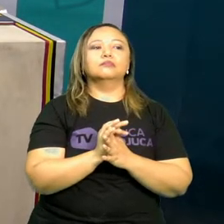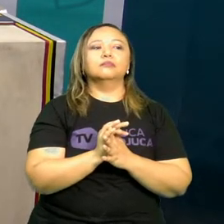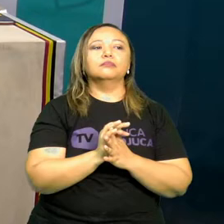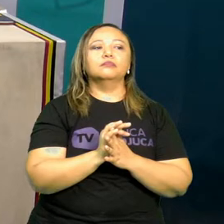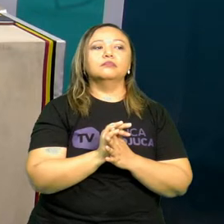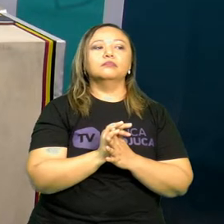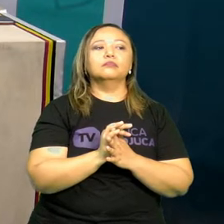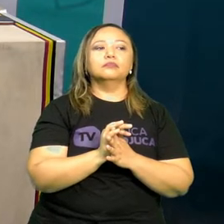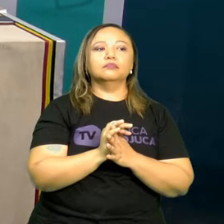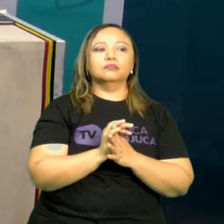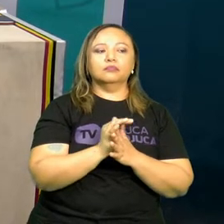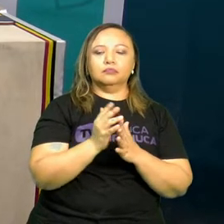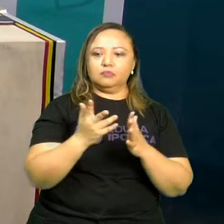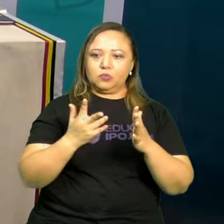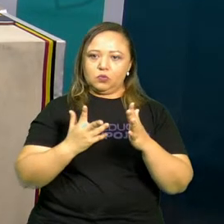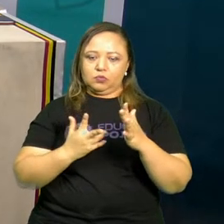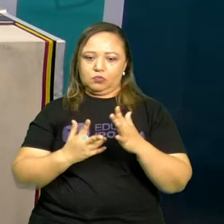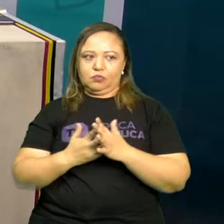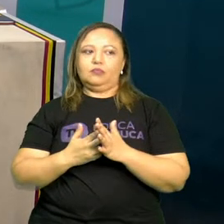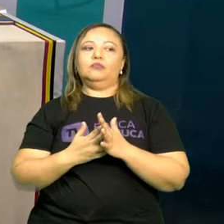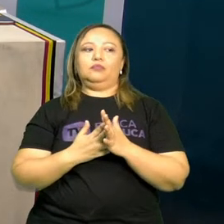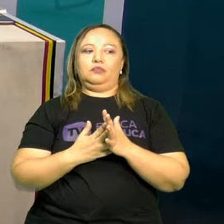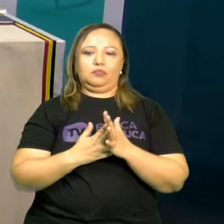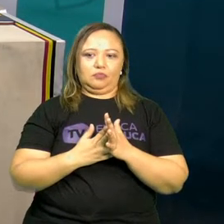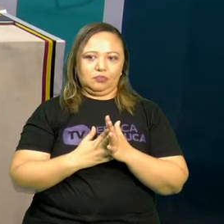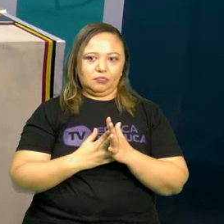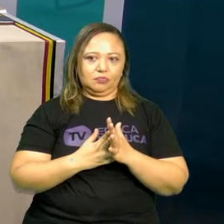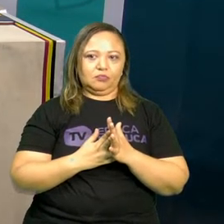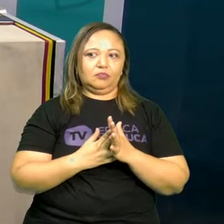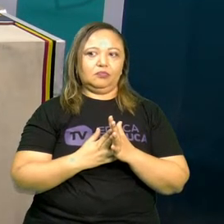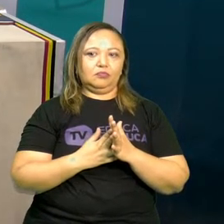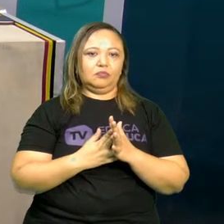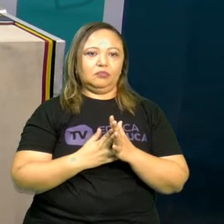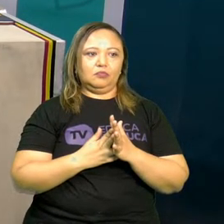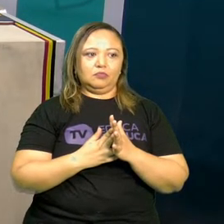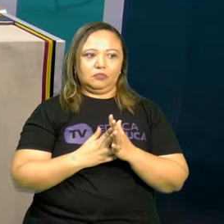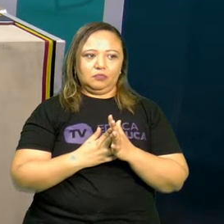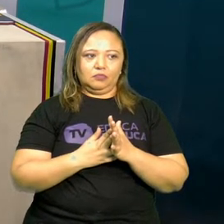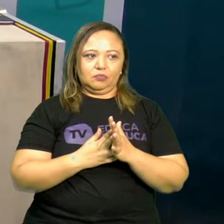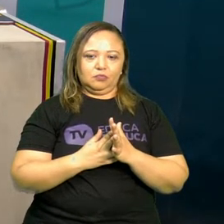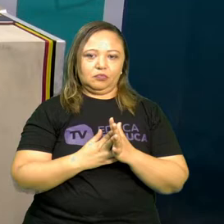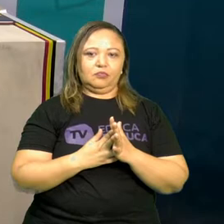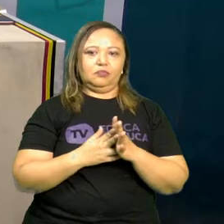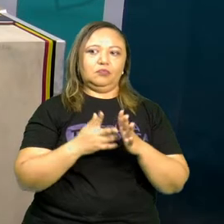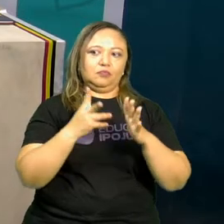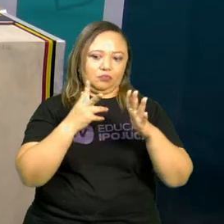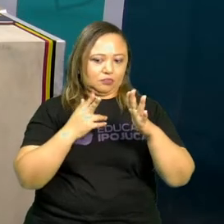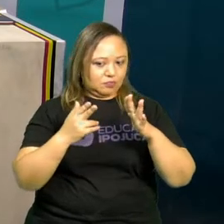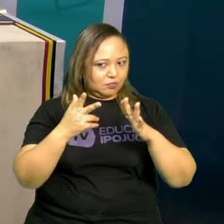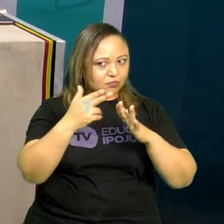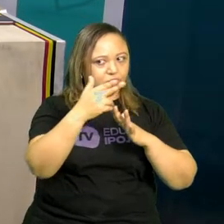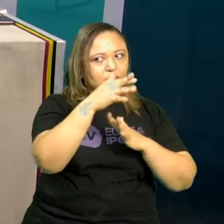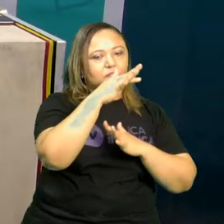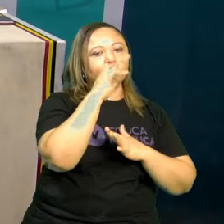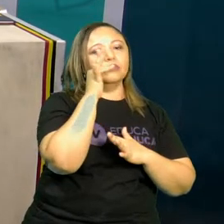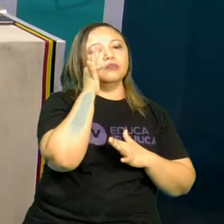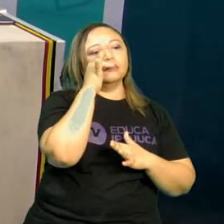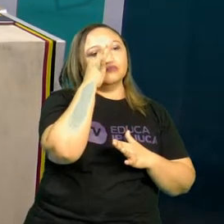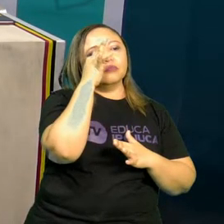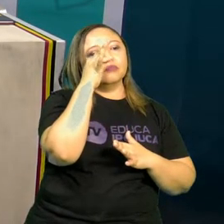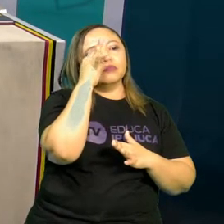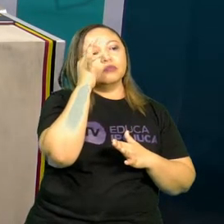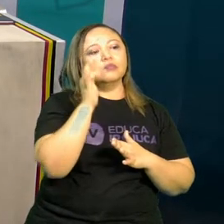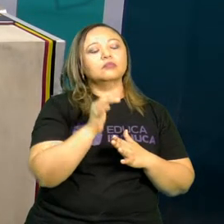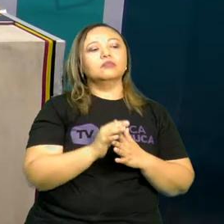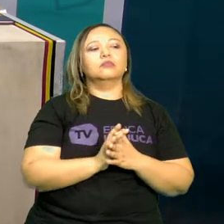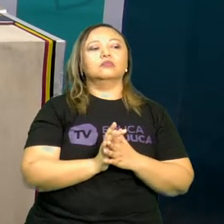Você vai recortar a florzinha. Certo?